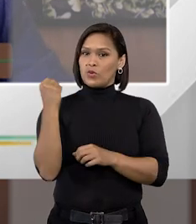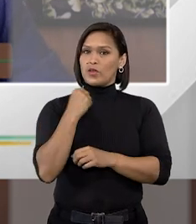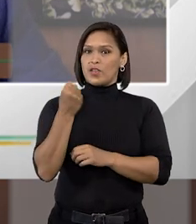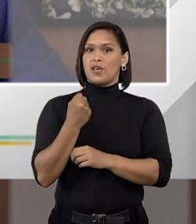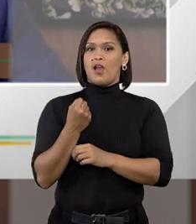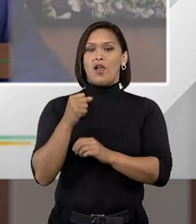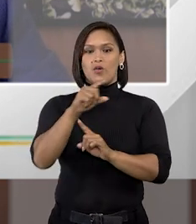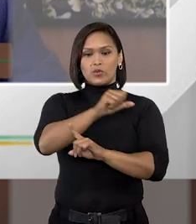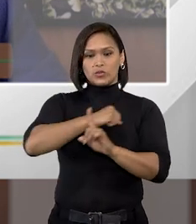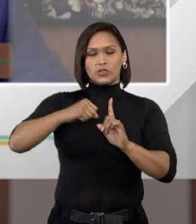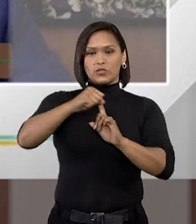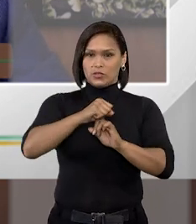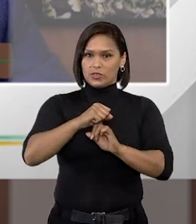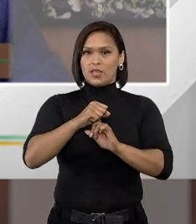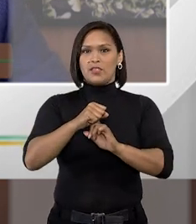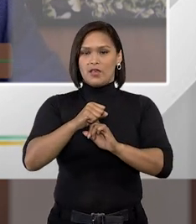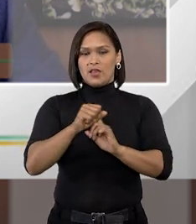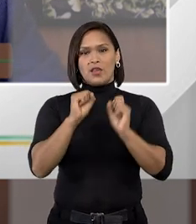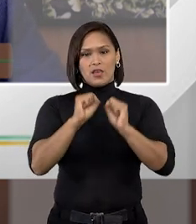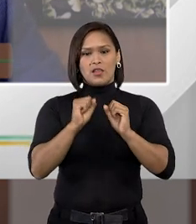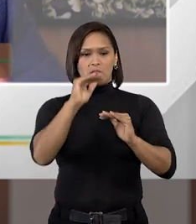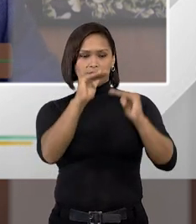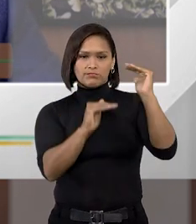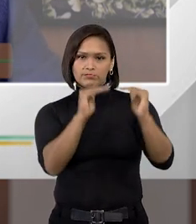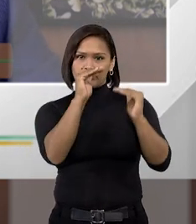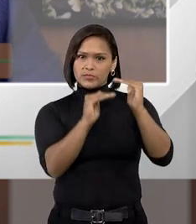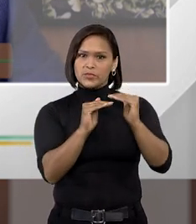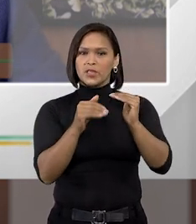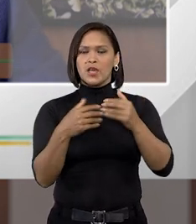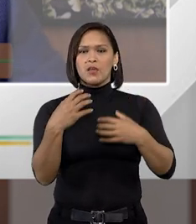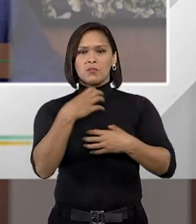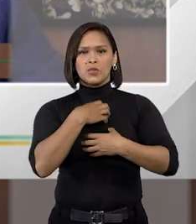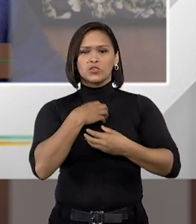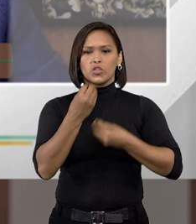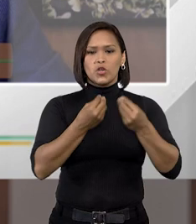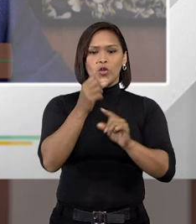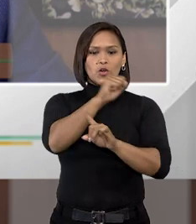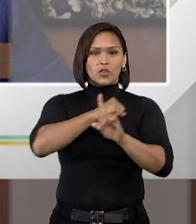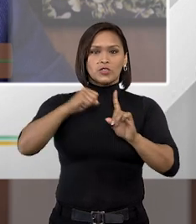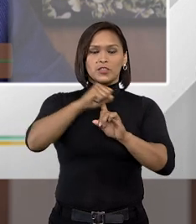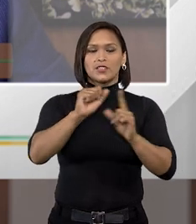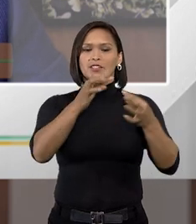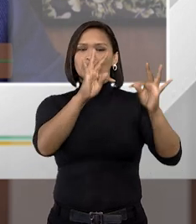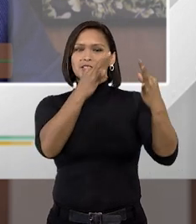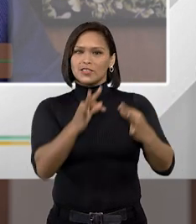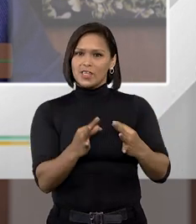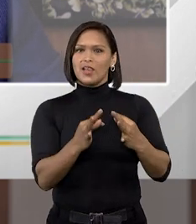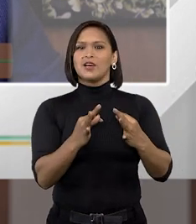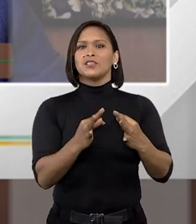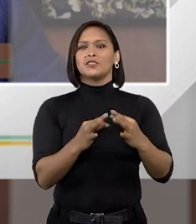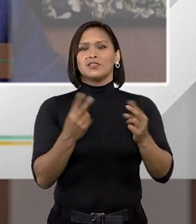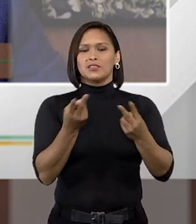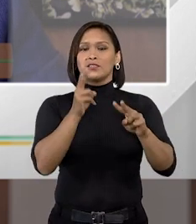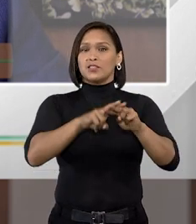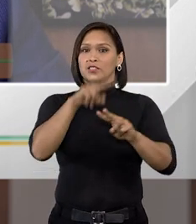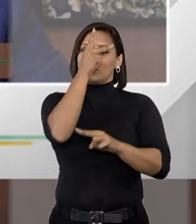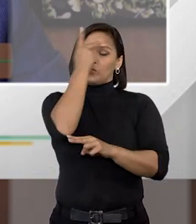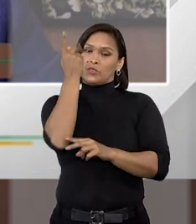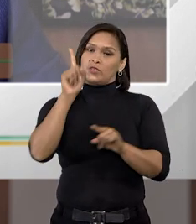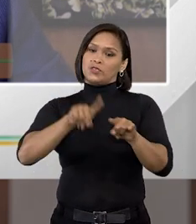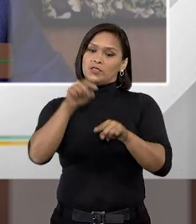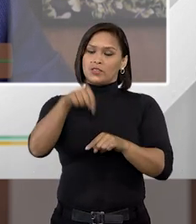civilização de uma sociedade pode ser medido pela maneira como aquela sociedade trata os seus prisioneiros.